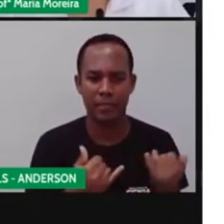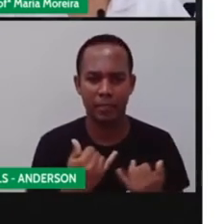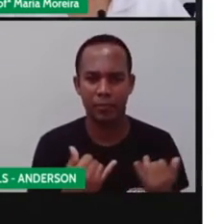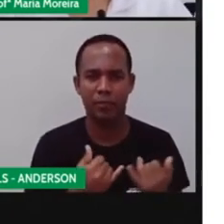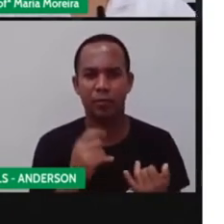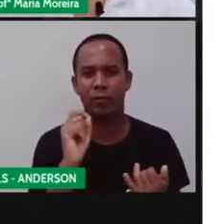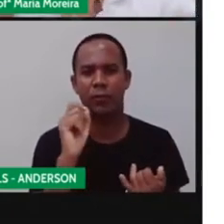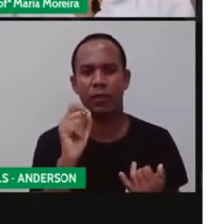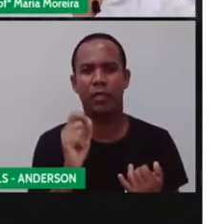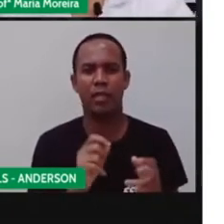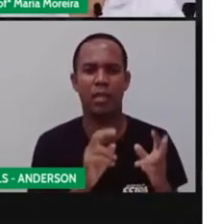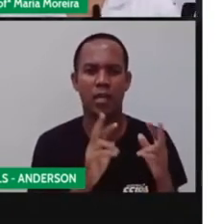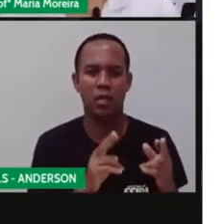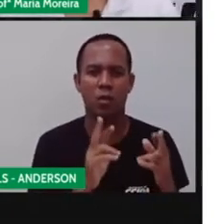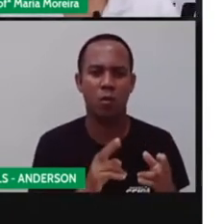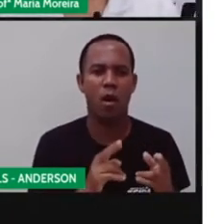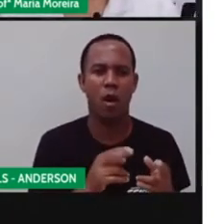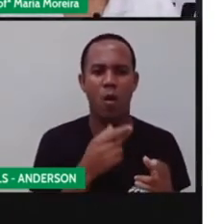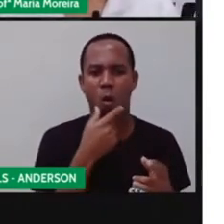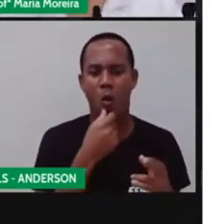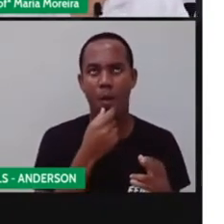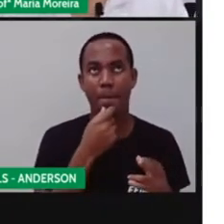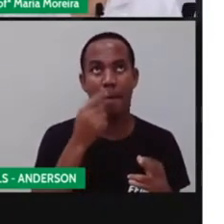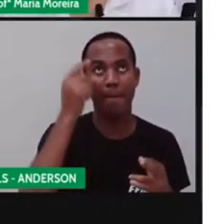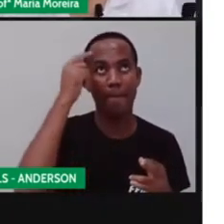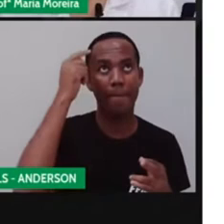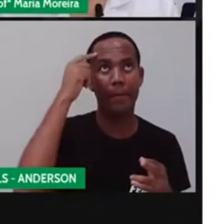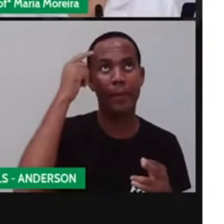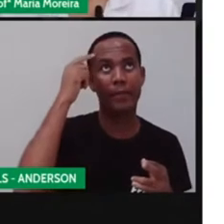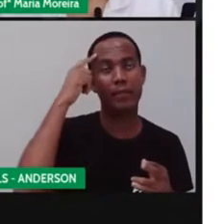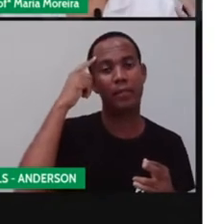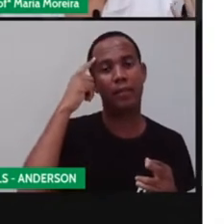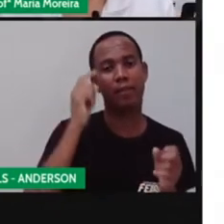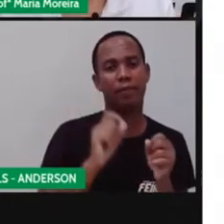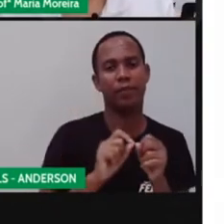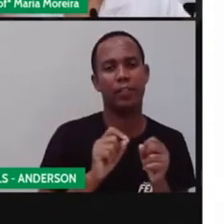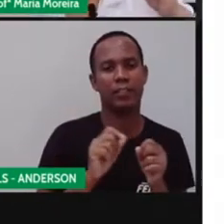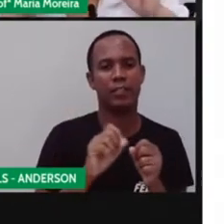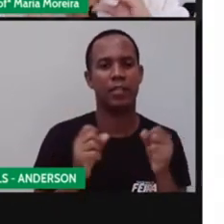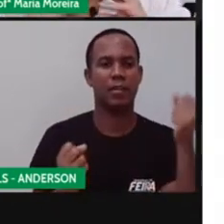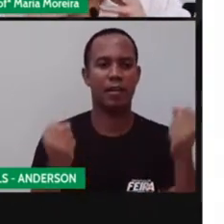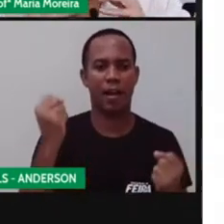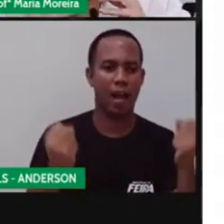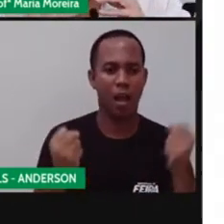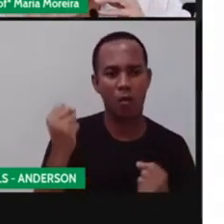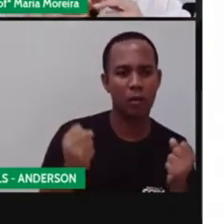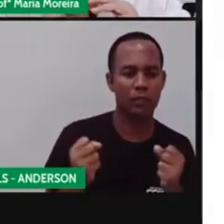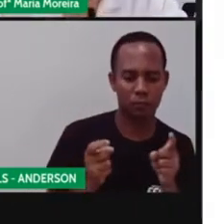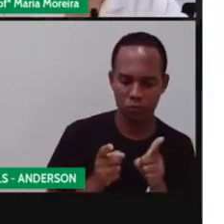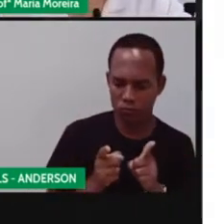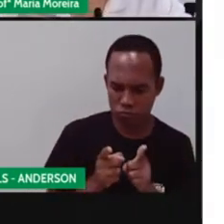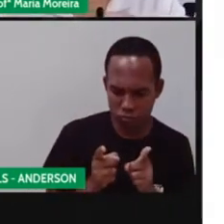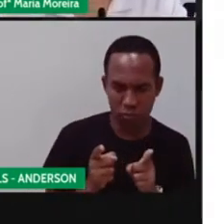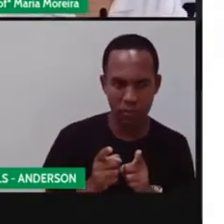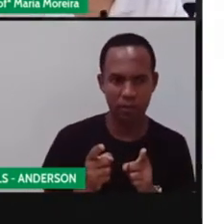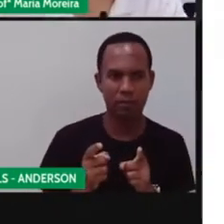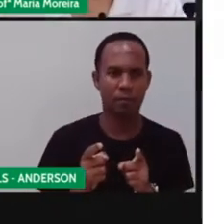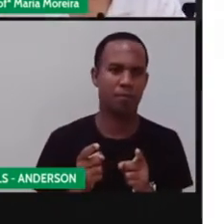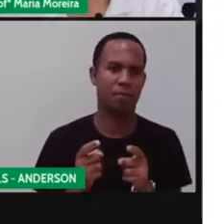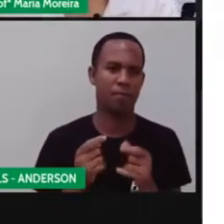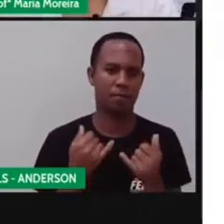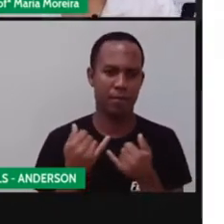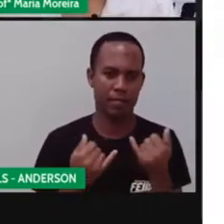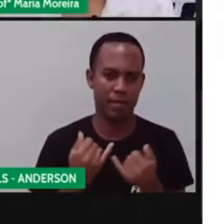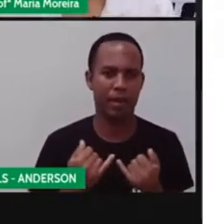reproduzem o quê? O que os adultos fazem. Então, surgiu o carro, que foi o que eles fizeram, a miniaturazinha, né? Para o menino poder